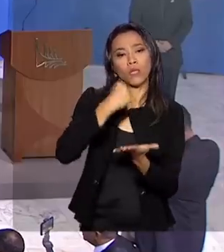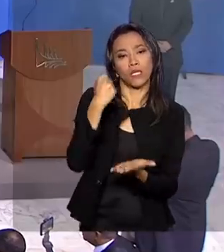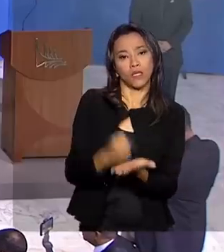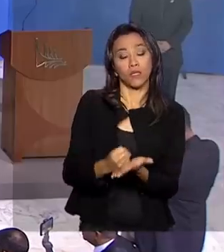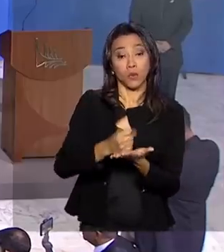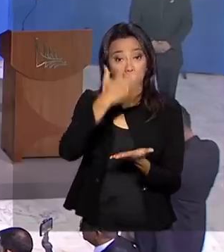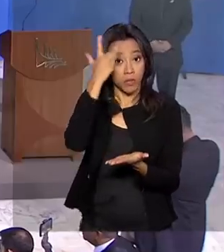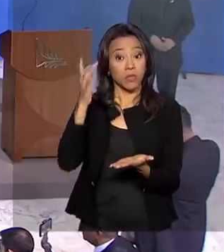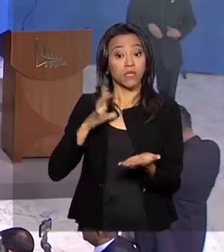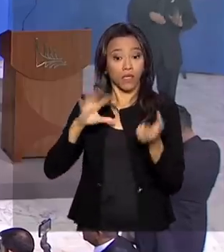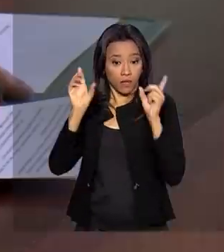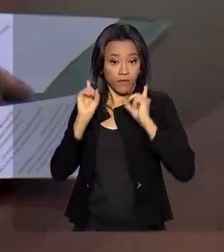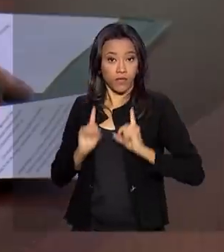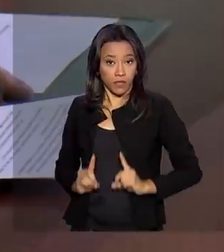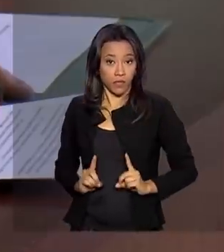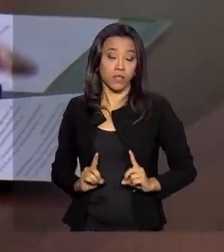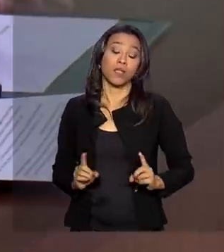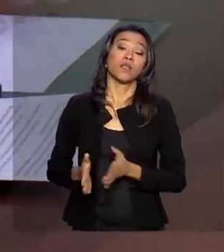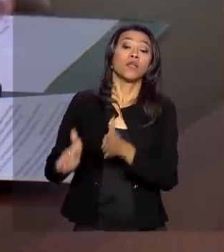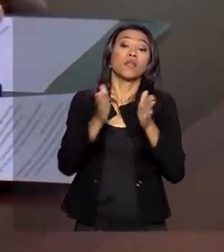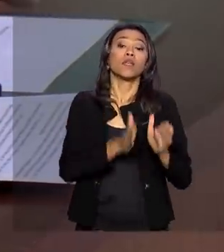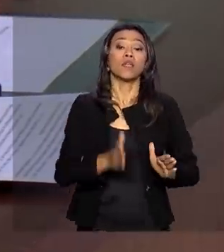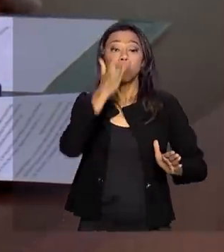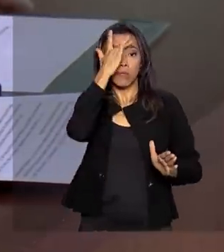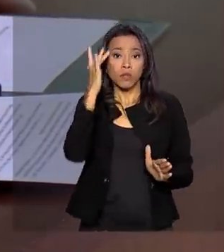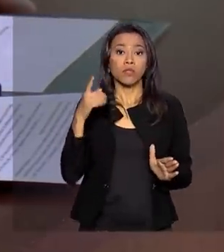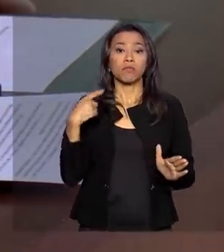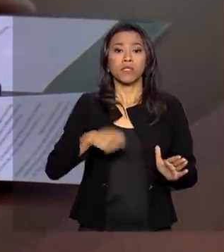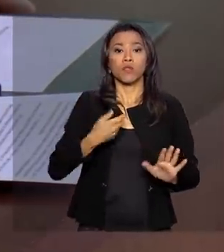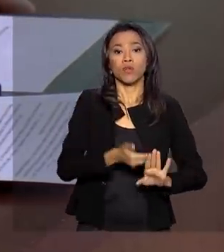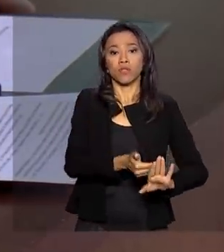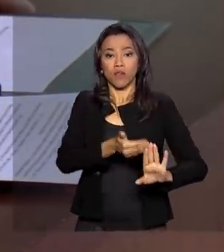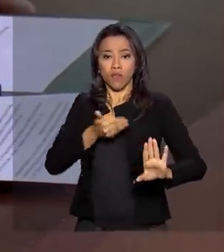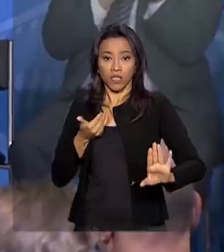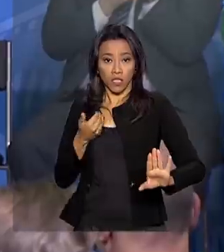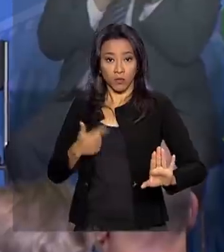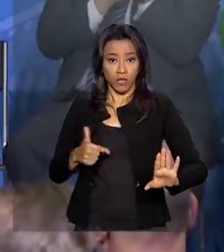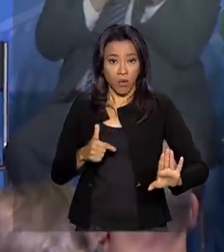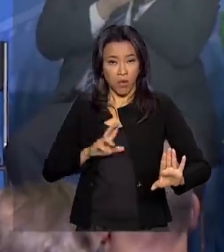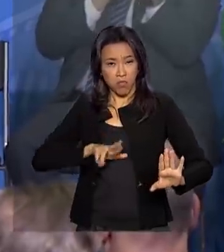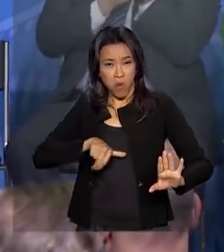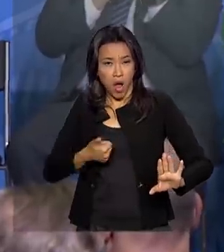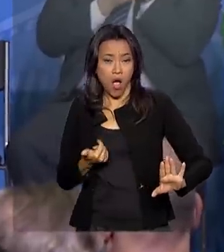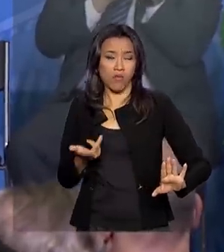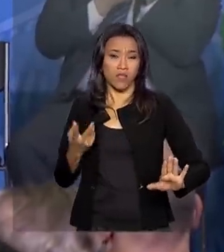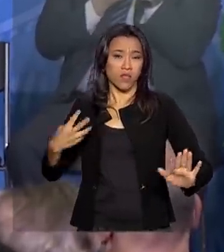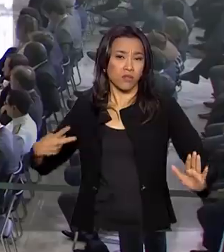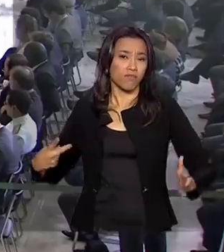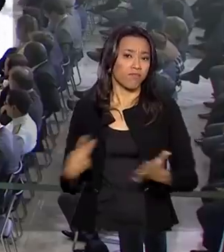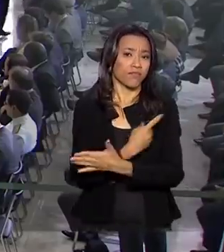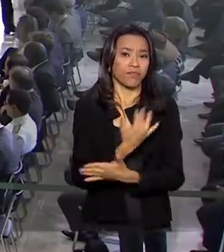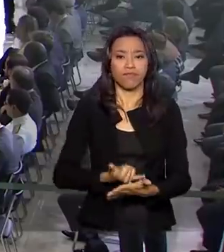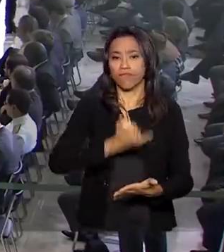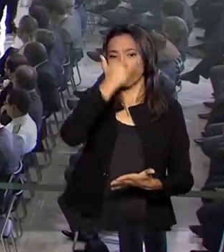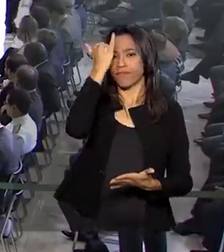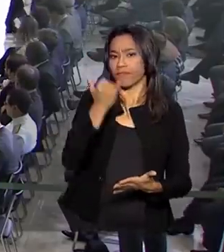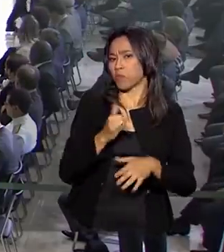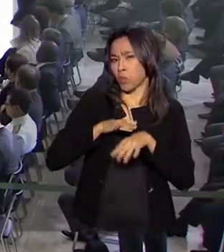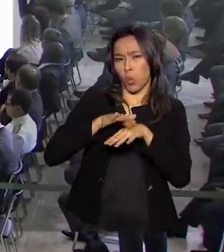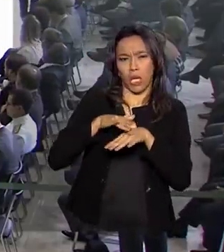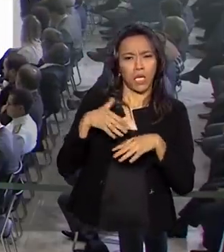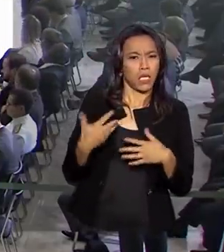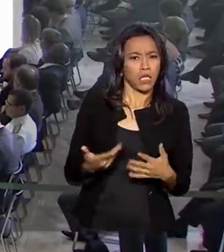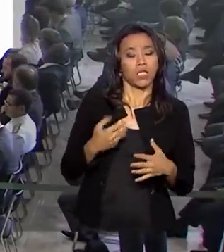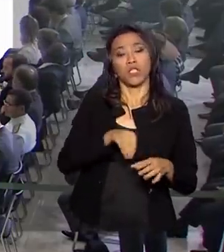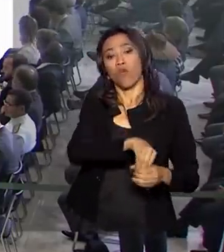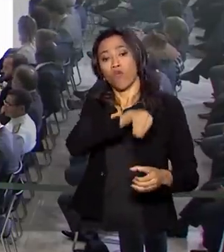de pessoas com deficiência e trabalhadores que precisaram se afastar das atividades porque sofreram acidentes ou adoeceram e